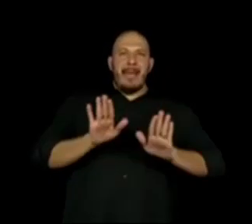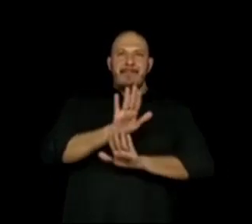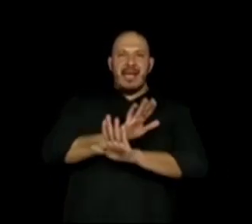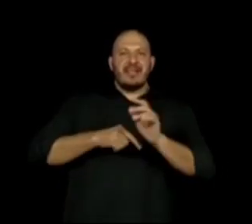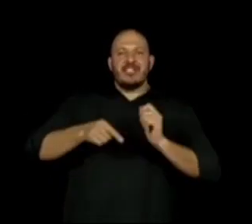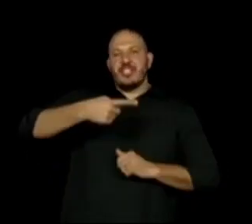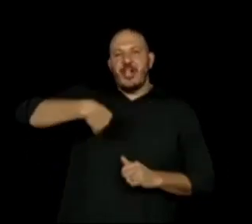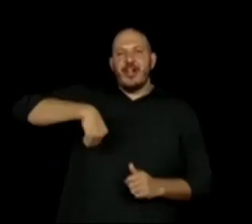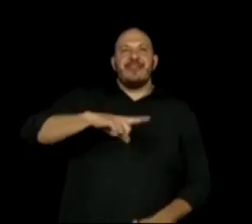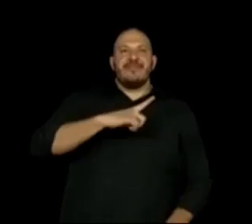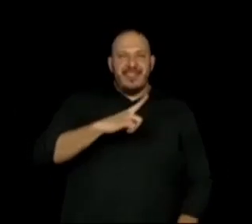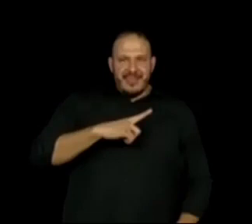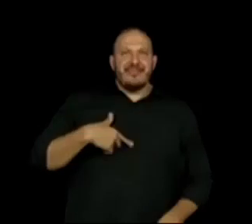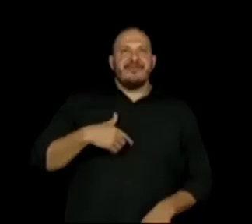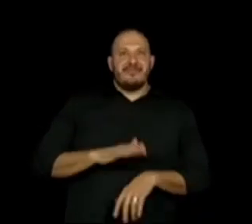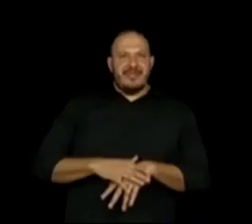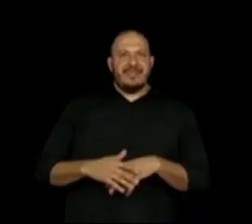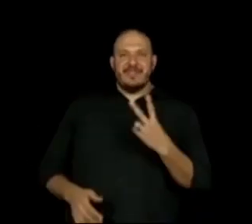Mais duas.